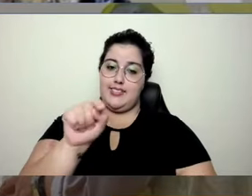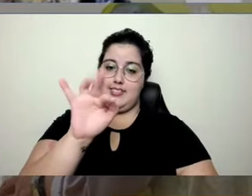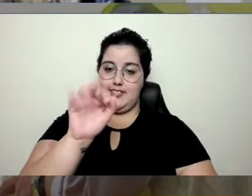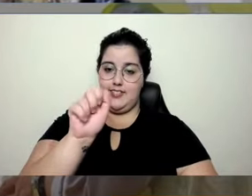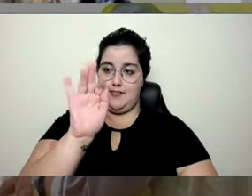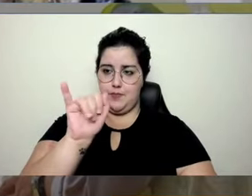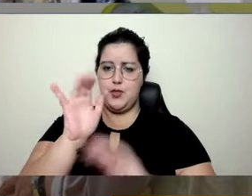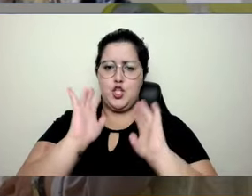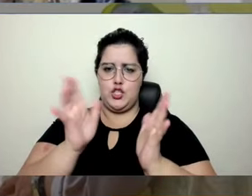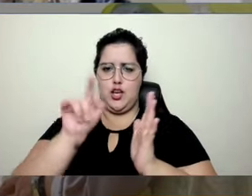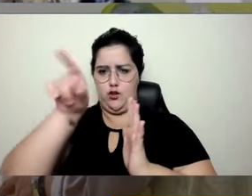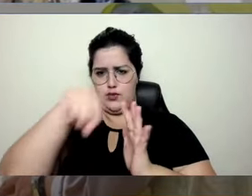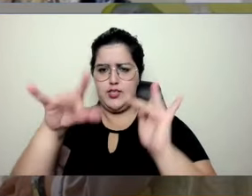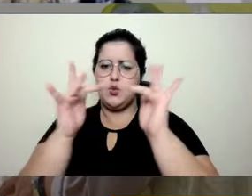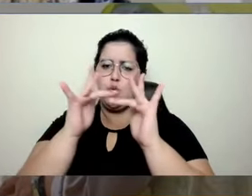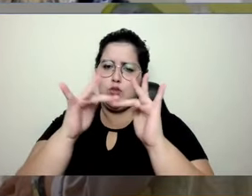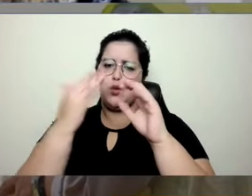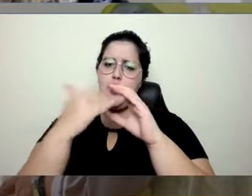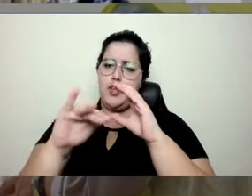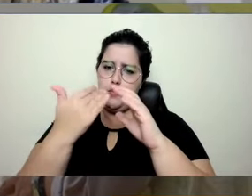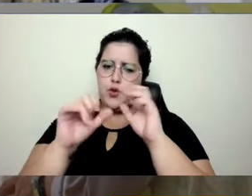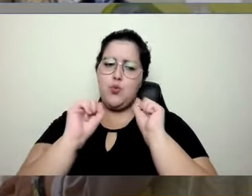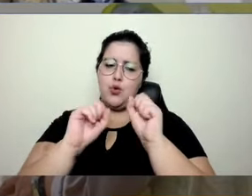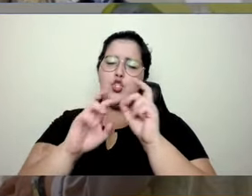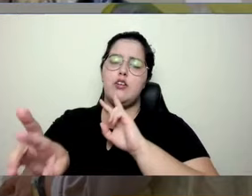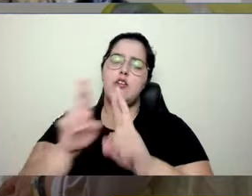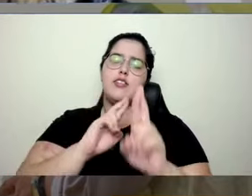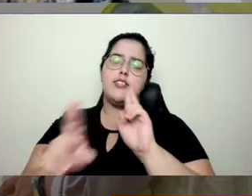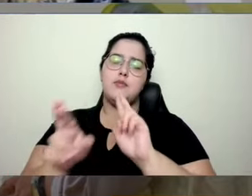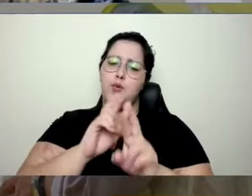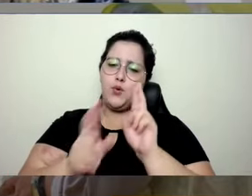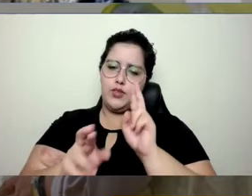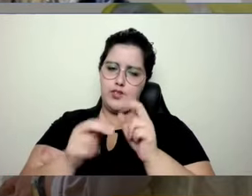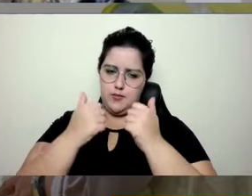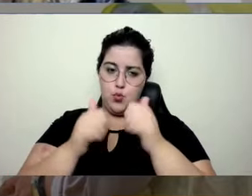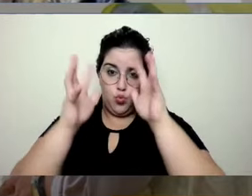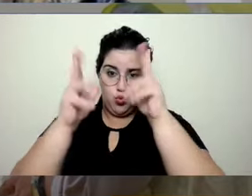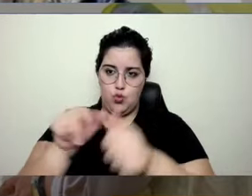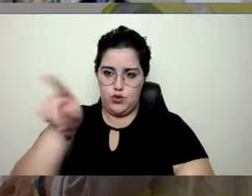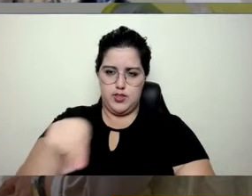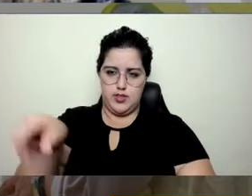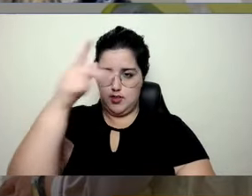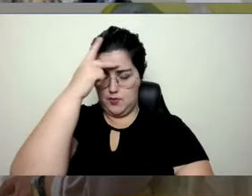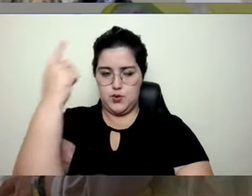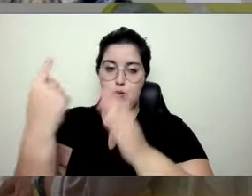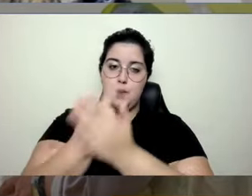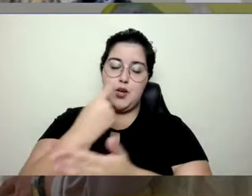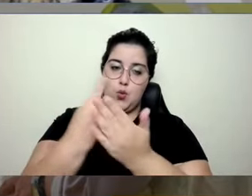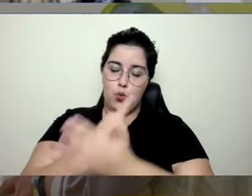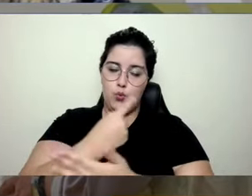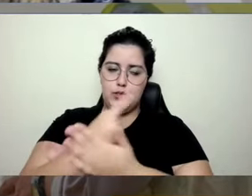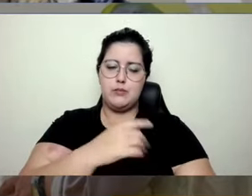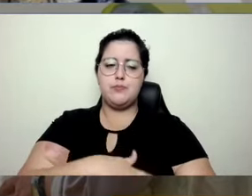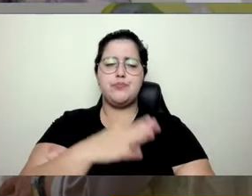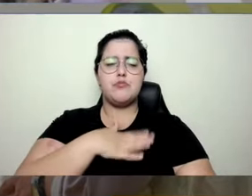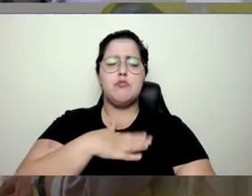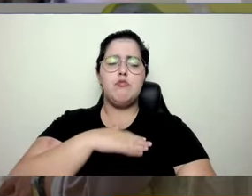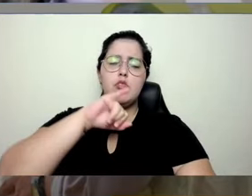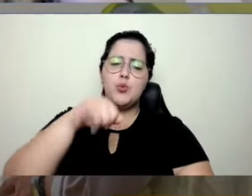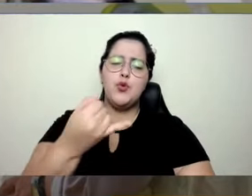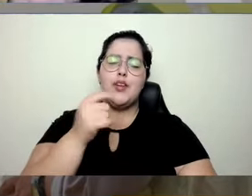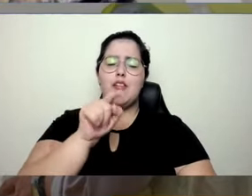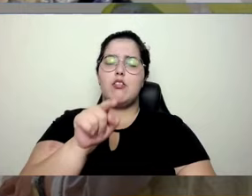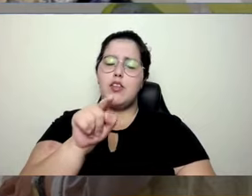passou o contato dela, a gente sempre vai tentar responder na medida do possível todas as questões, tá, e Fabi, aproveitando assim,